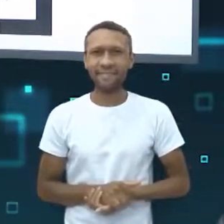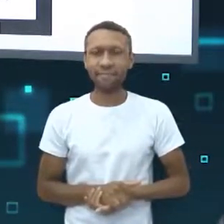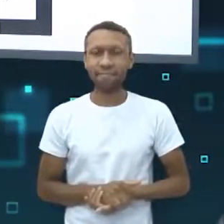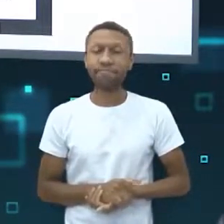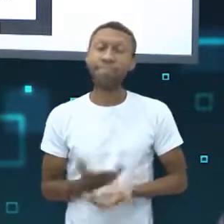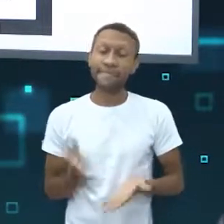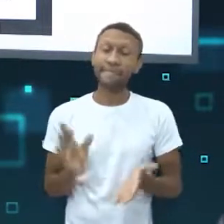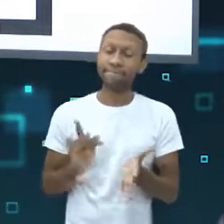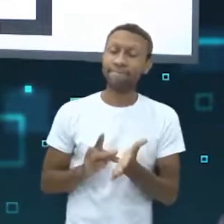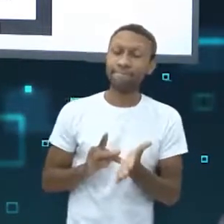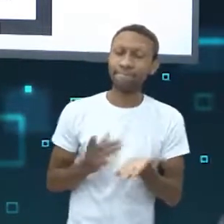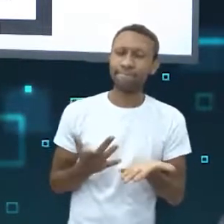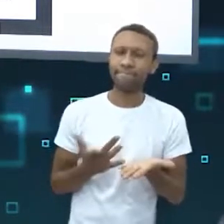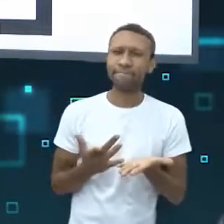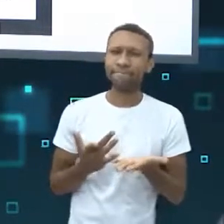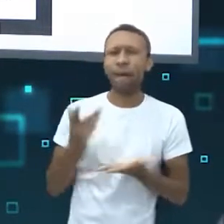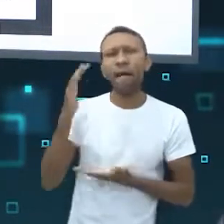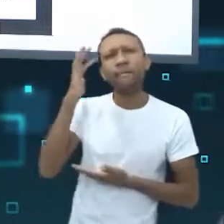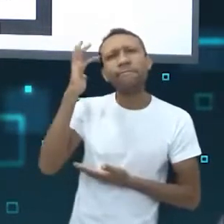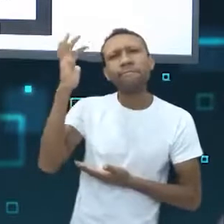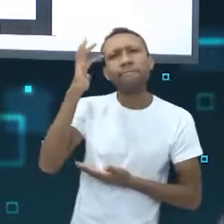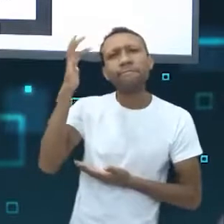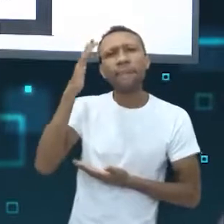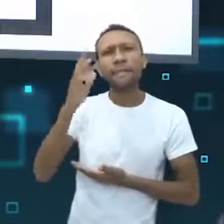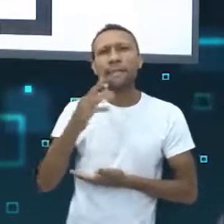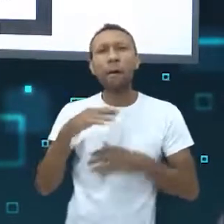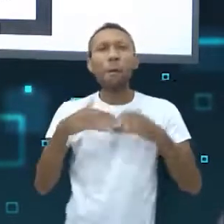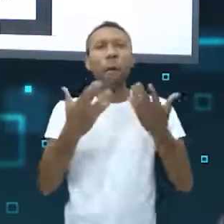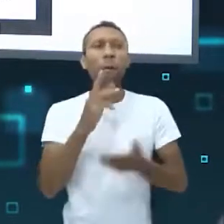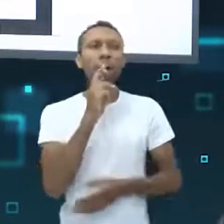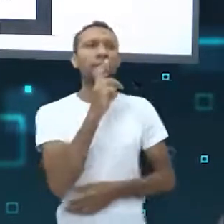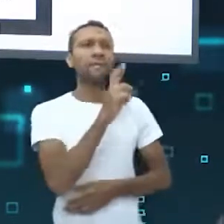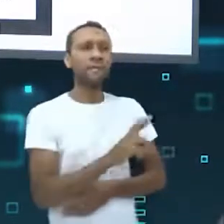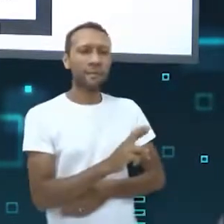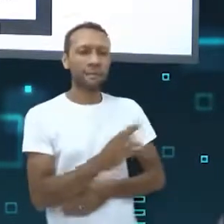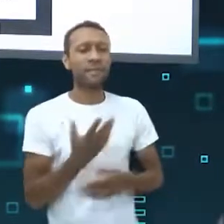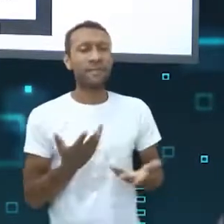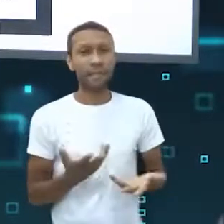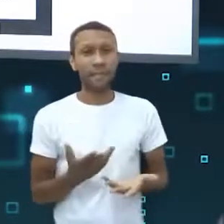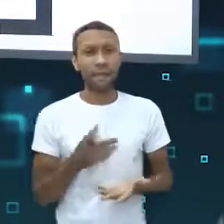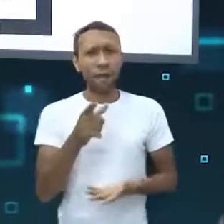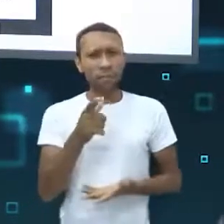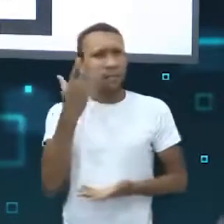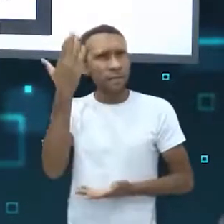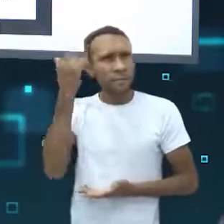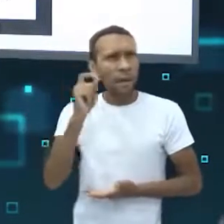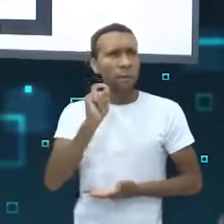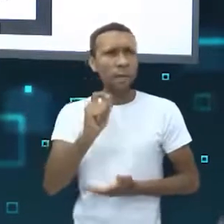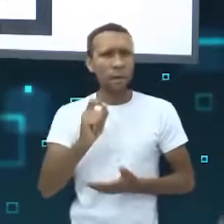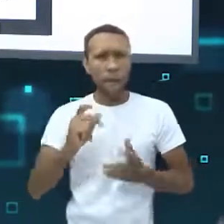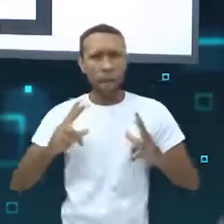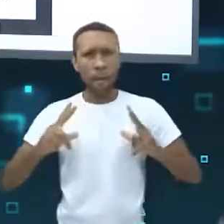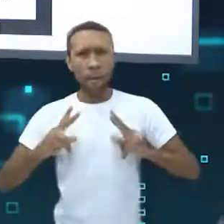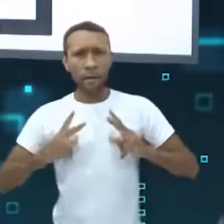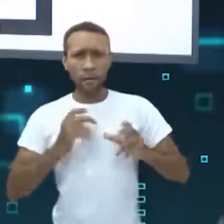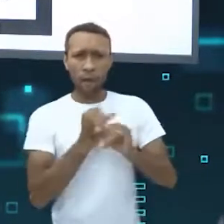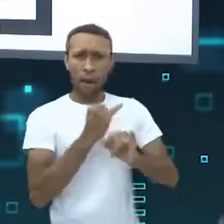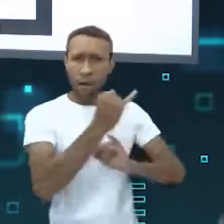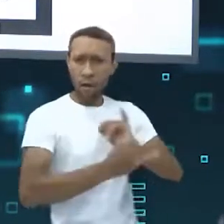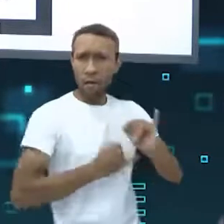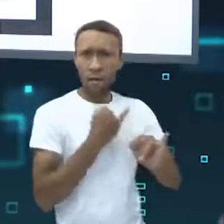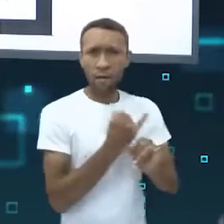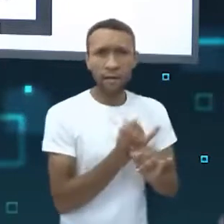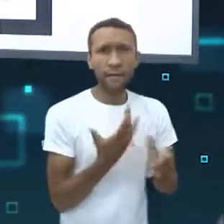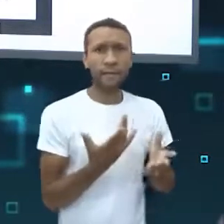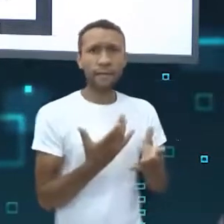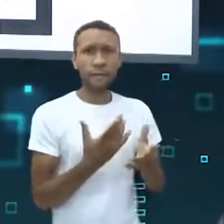Pois é. Para a gente refletir um pouquinho sobre as respostas que vocês colocaram nessa pergunta, vocês sabiam que privacidade online envolve